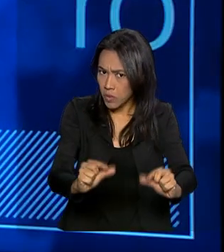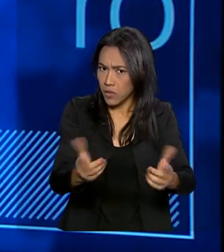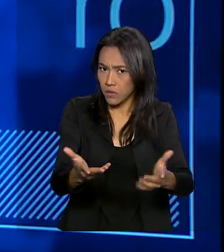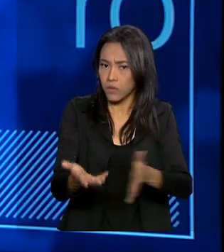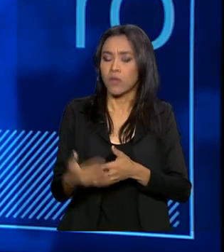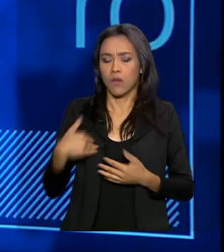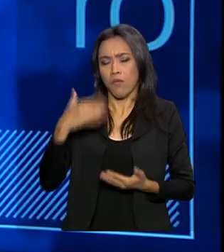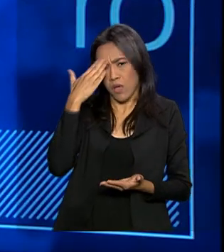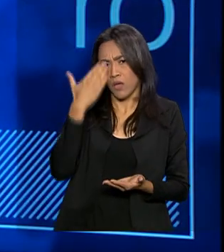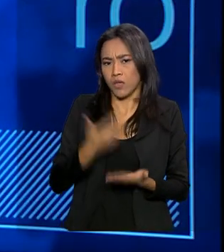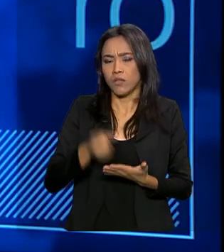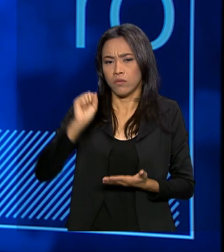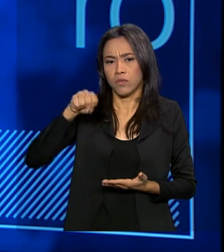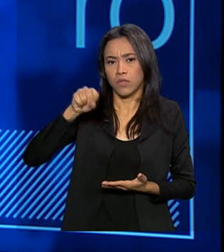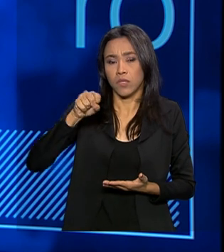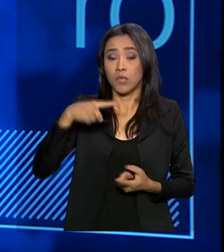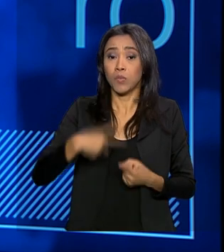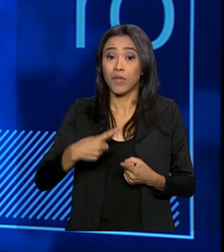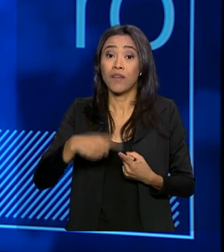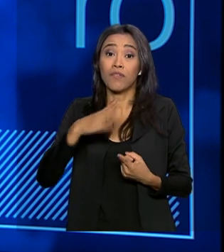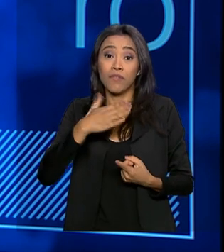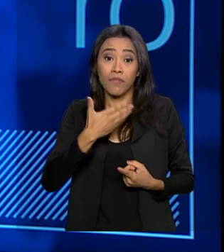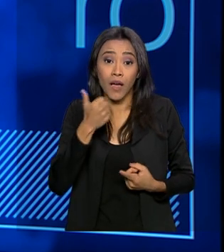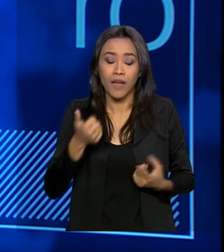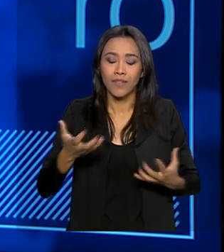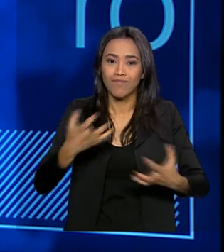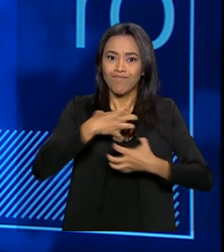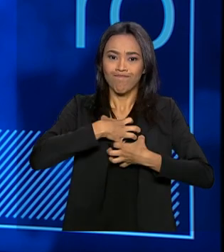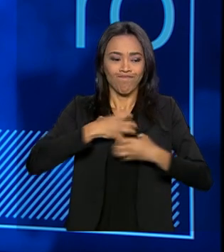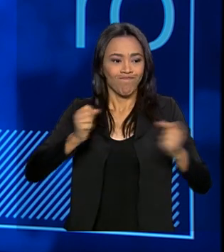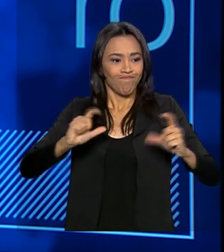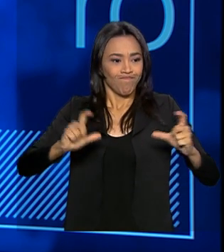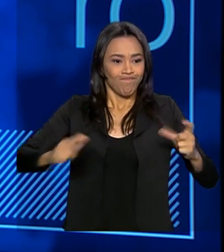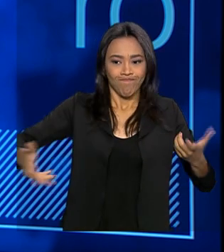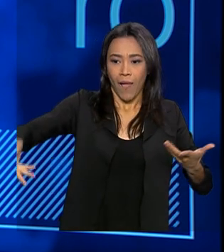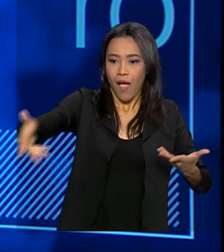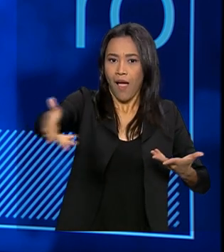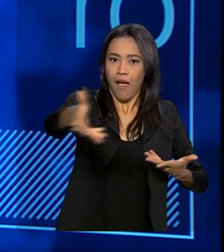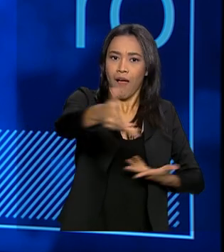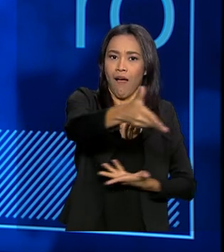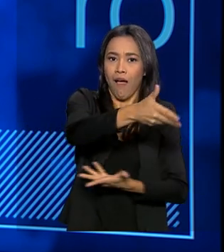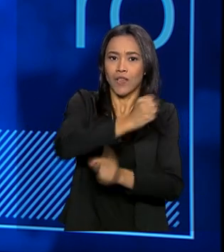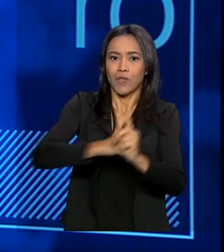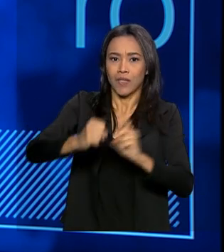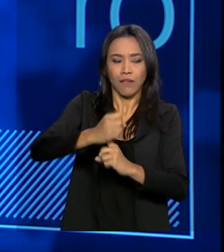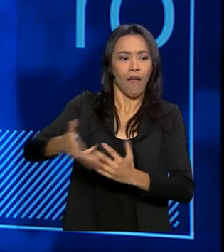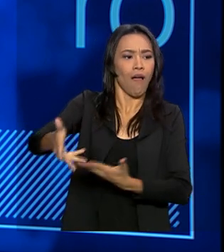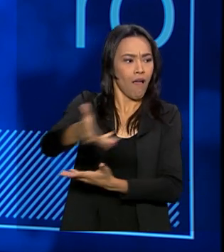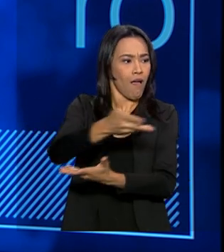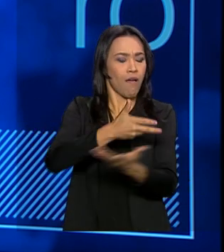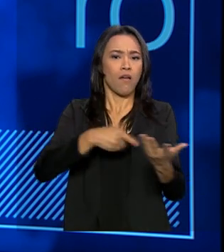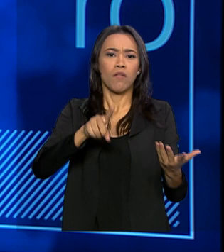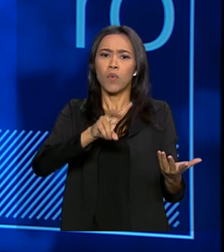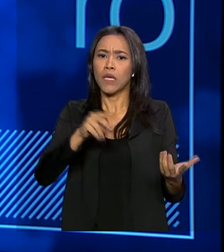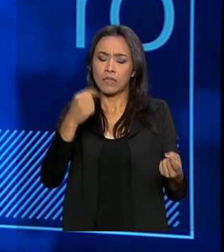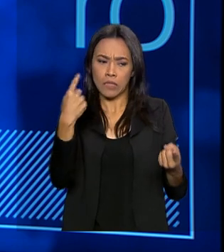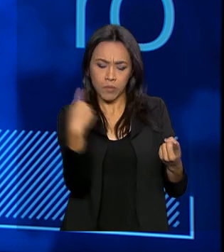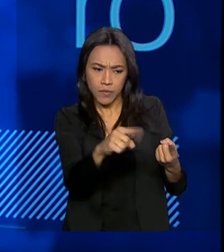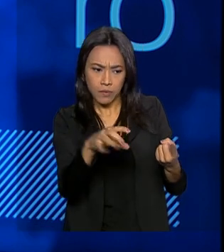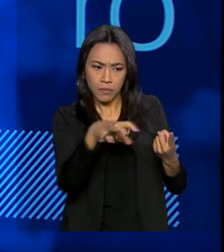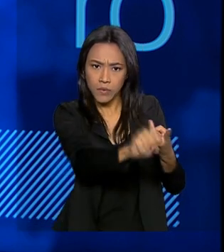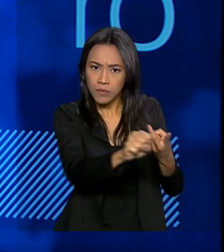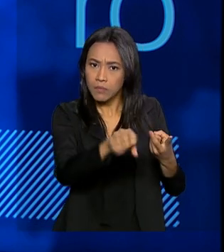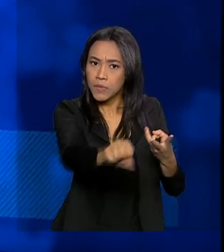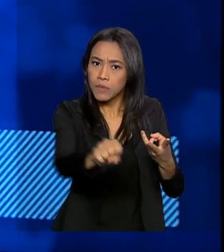sim, porque isso vai gerar um círculo virtuoso, na medida em que cada apreensão será feita alienação, esses